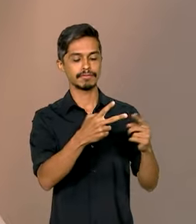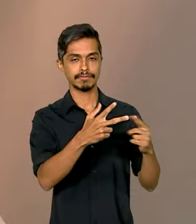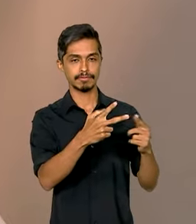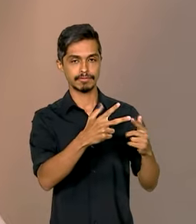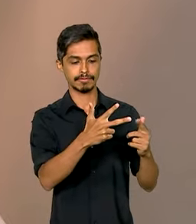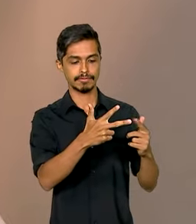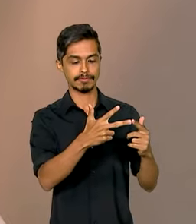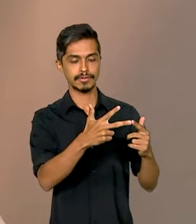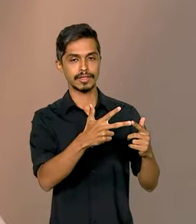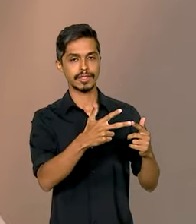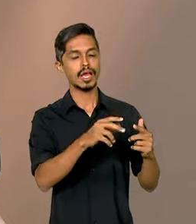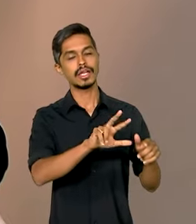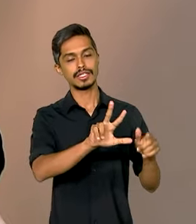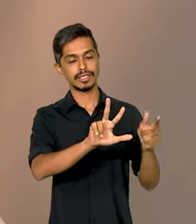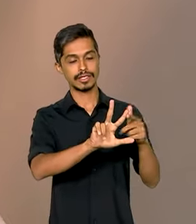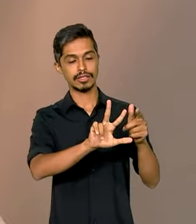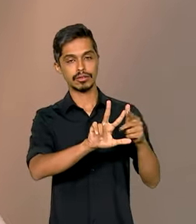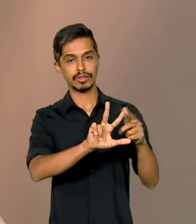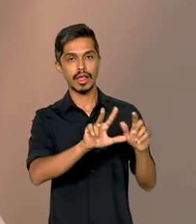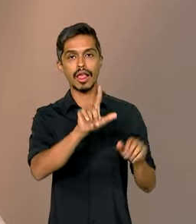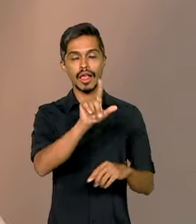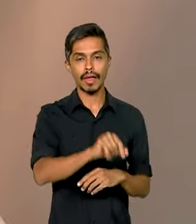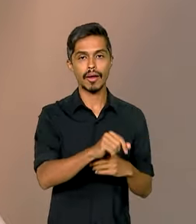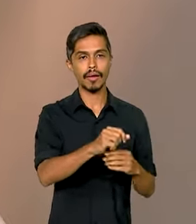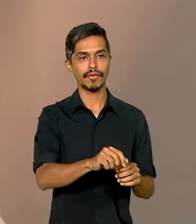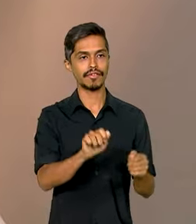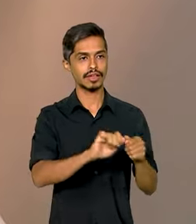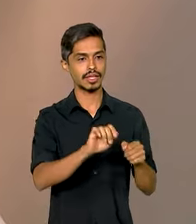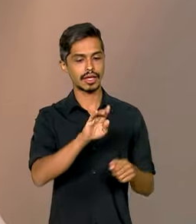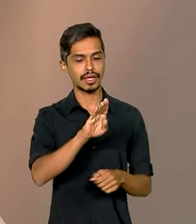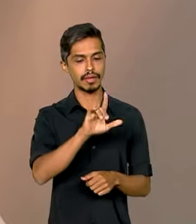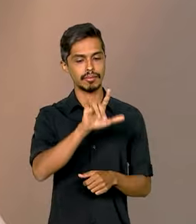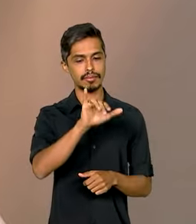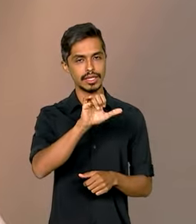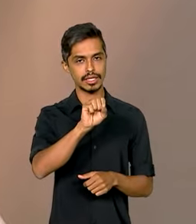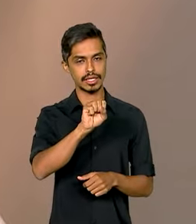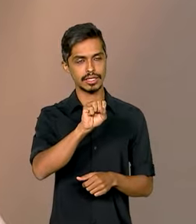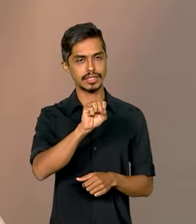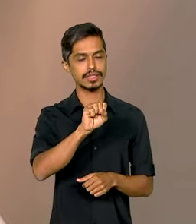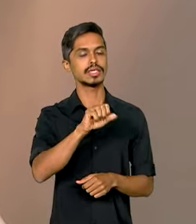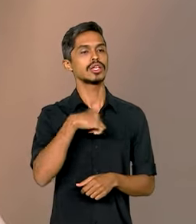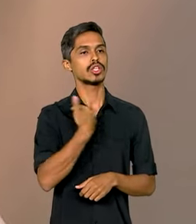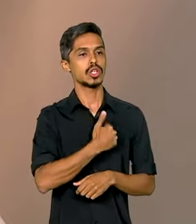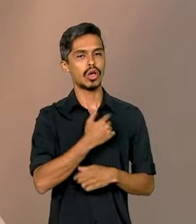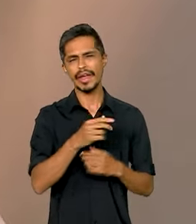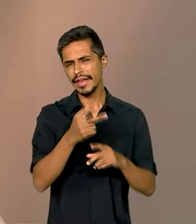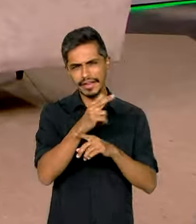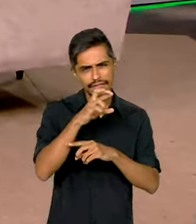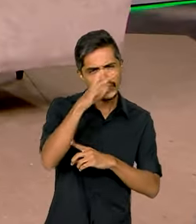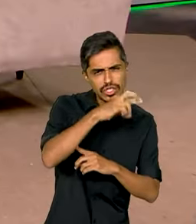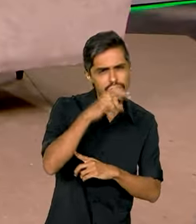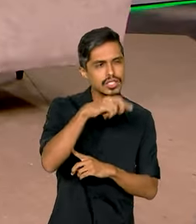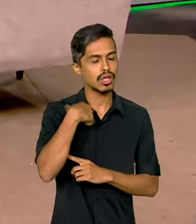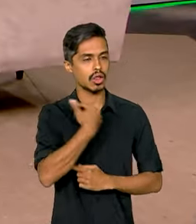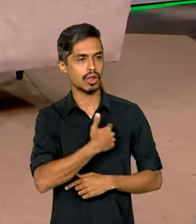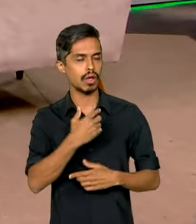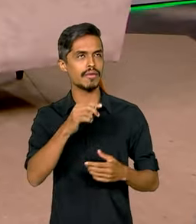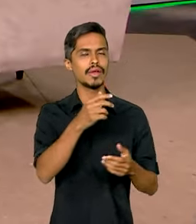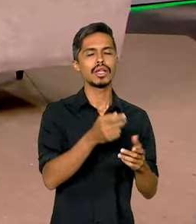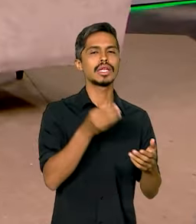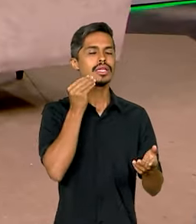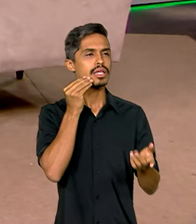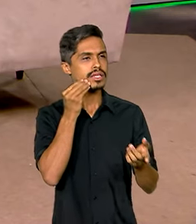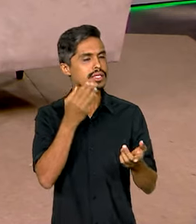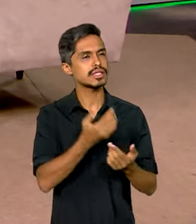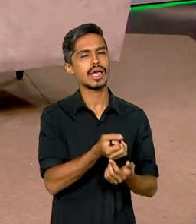blitz da telefonia móvel, que é uma ação em loco nos locais, que nós vamos com técnicos da agência fazer toda a aferição